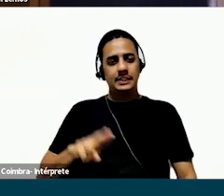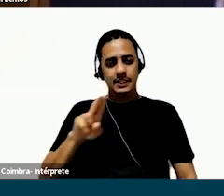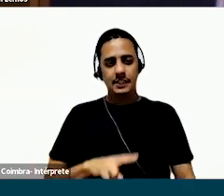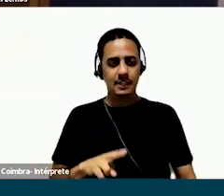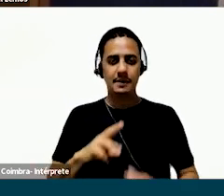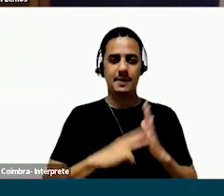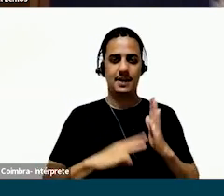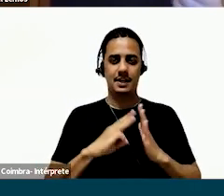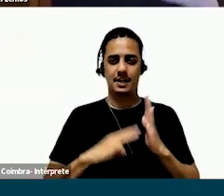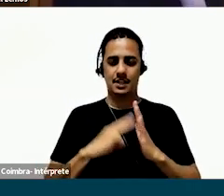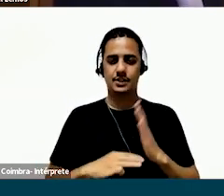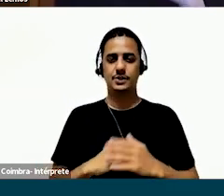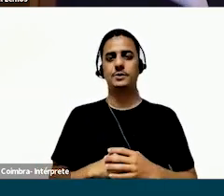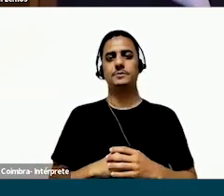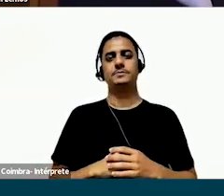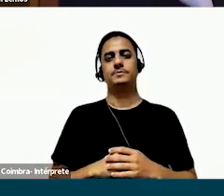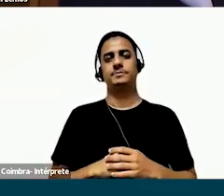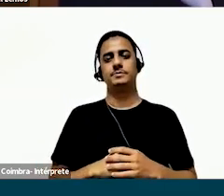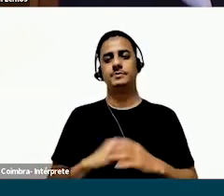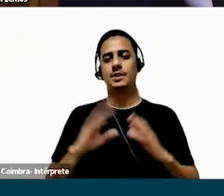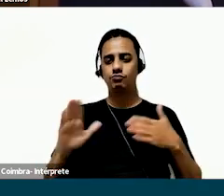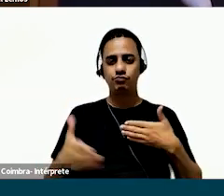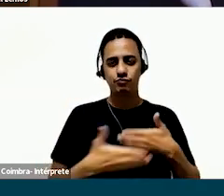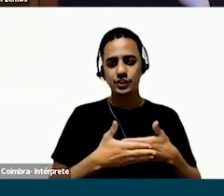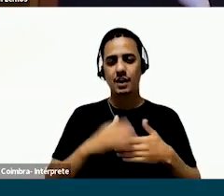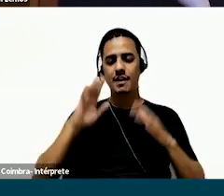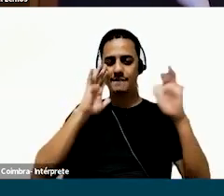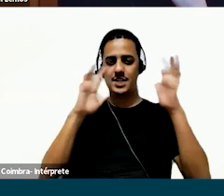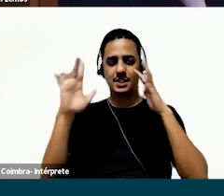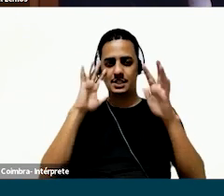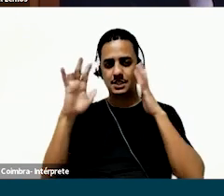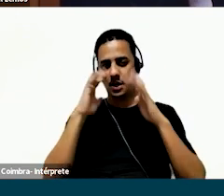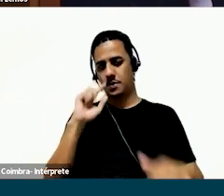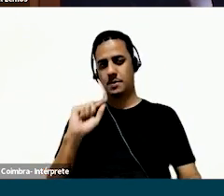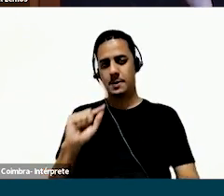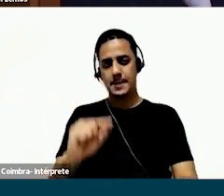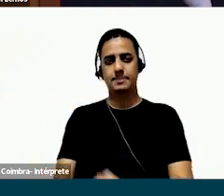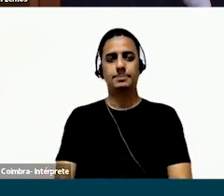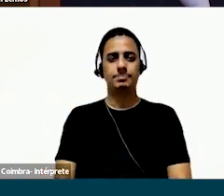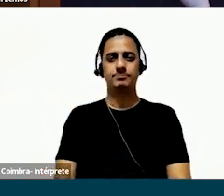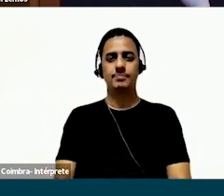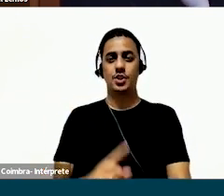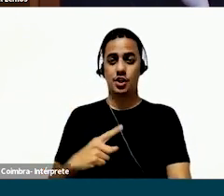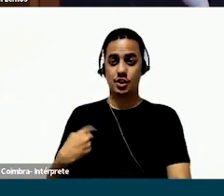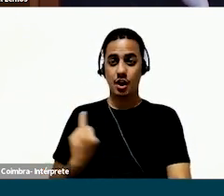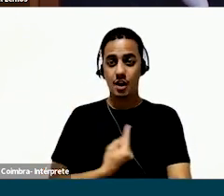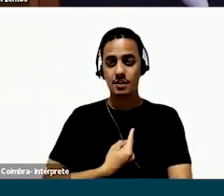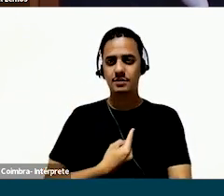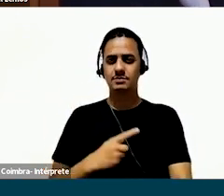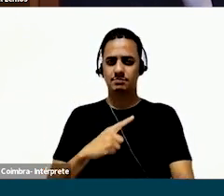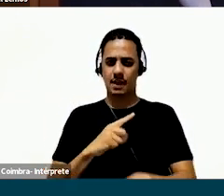quando a gente não consegue aplicar uma metodologia, eu quero fechar com essa reflexão que é